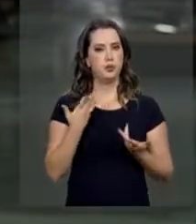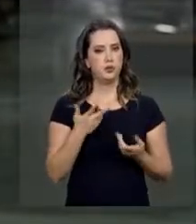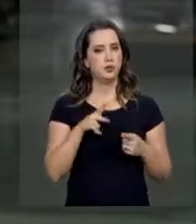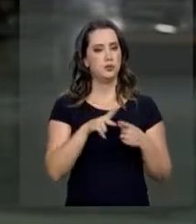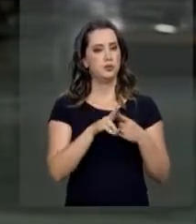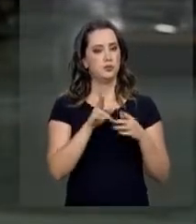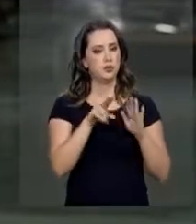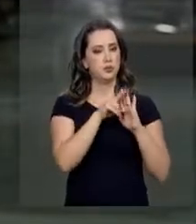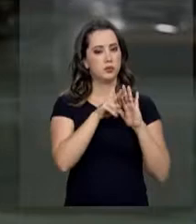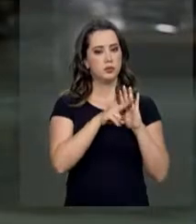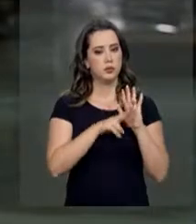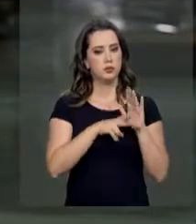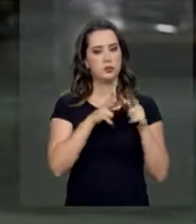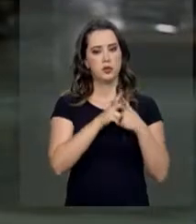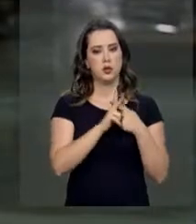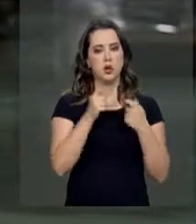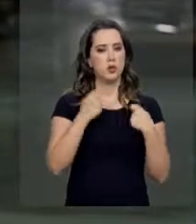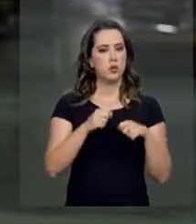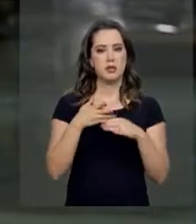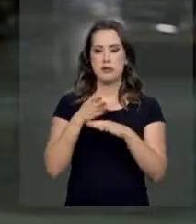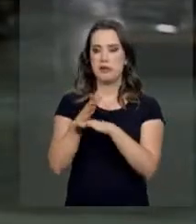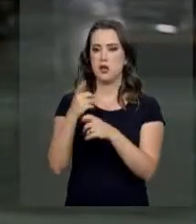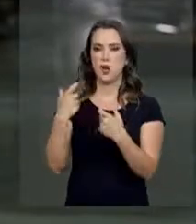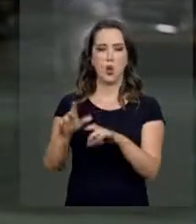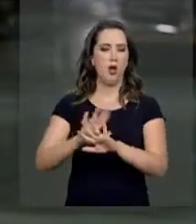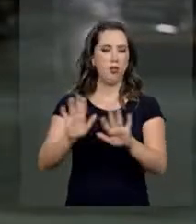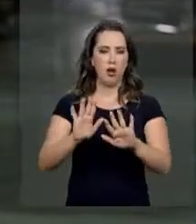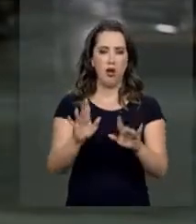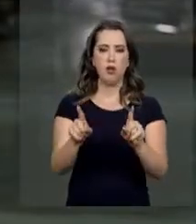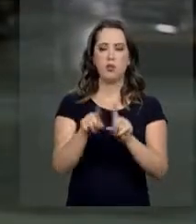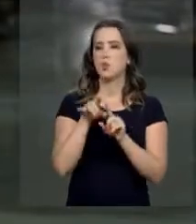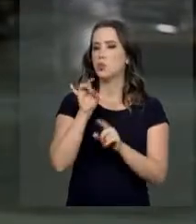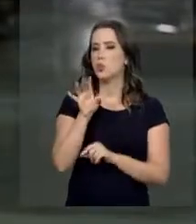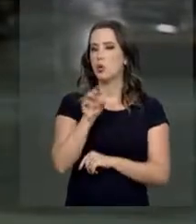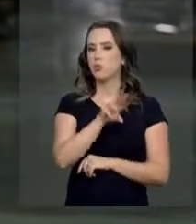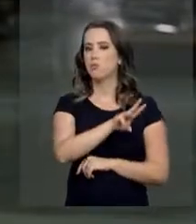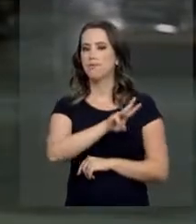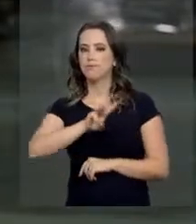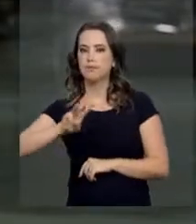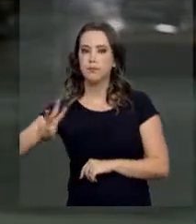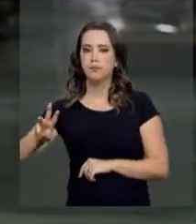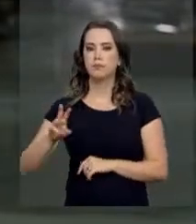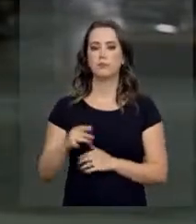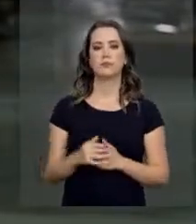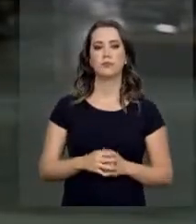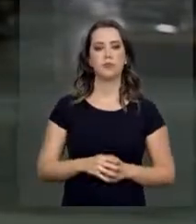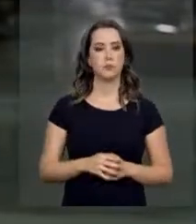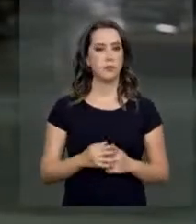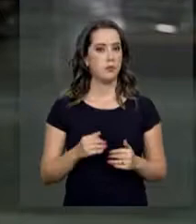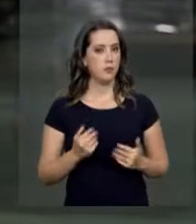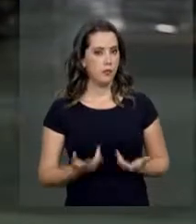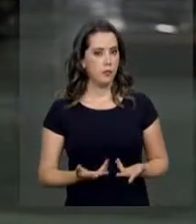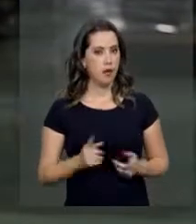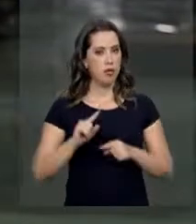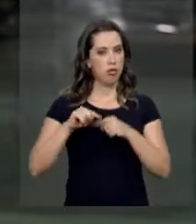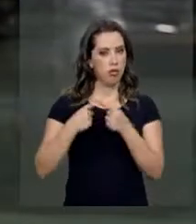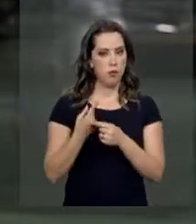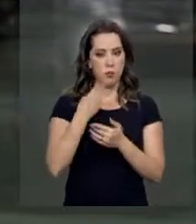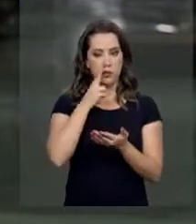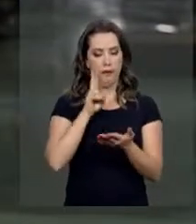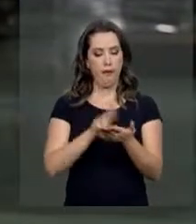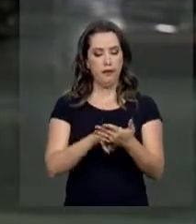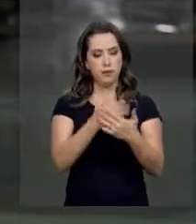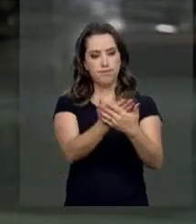regularização, não é preciso ir pessoalmente a nenhuma agência da Receita Federal. Tudo pode ser feito pela internet. Após receber a